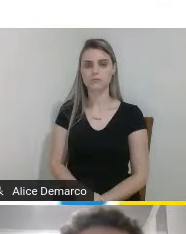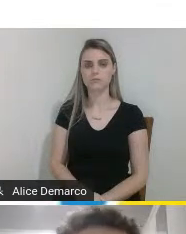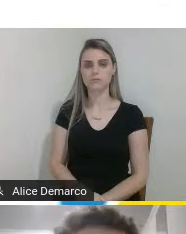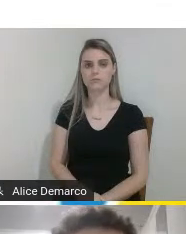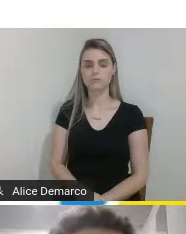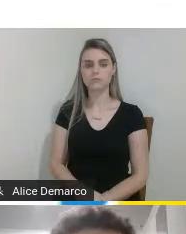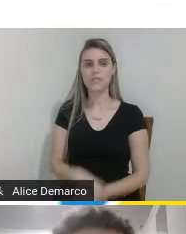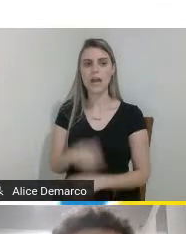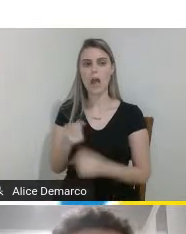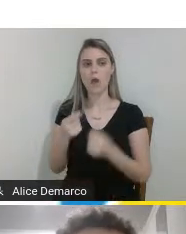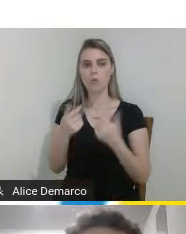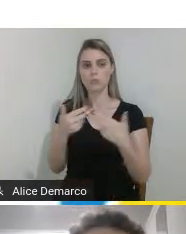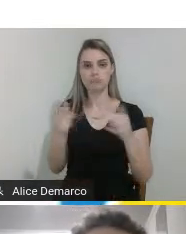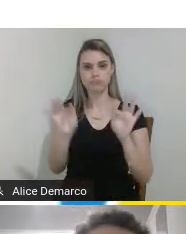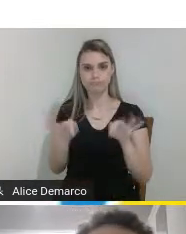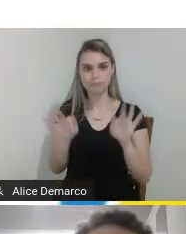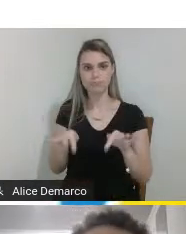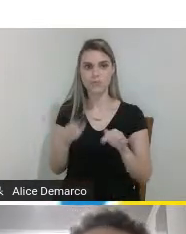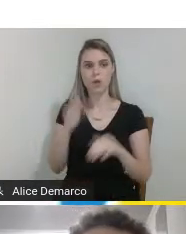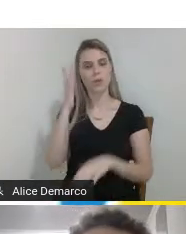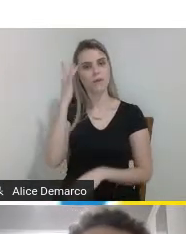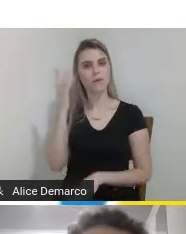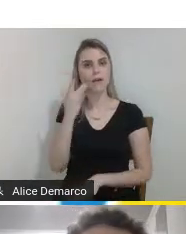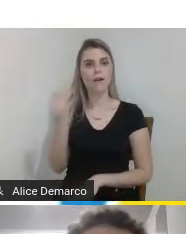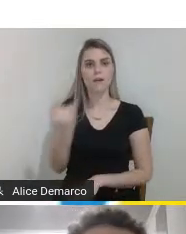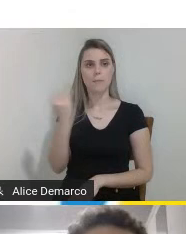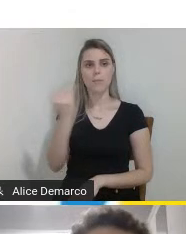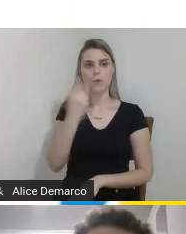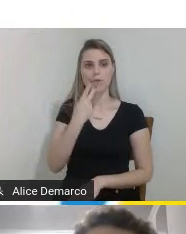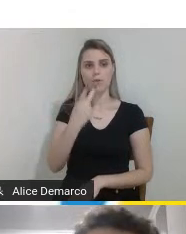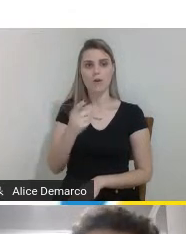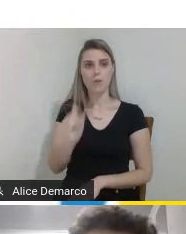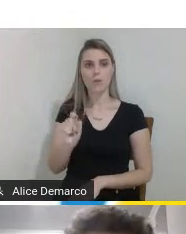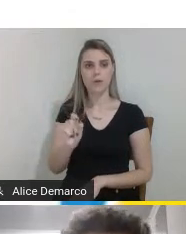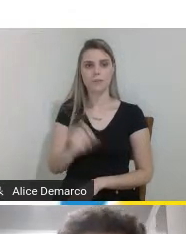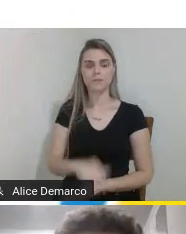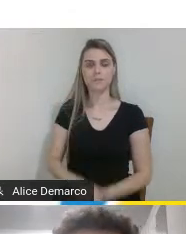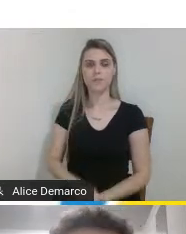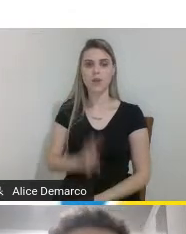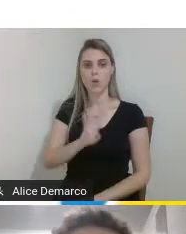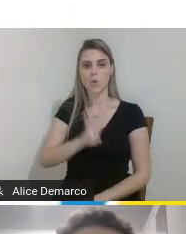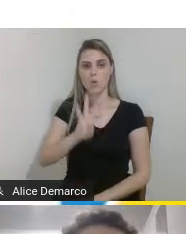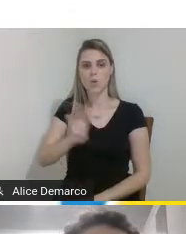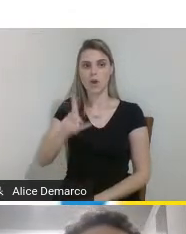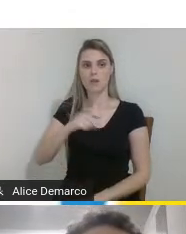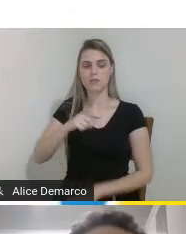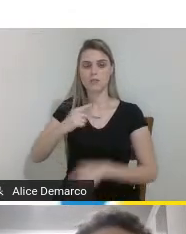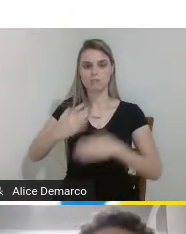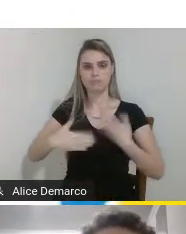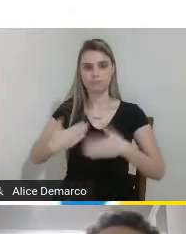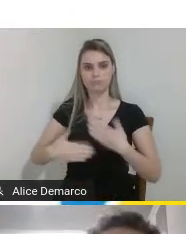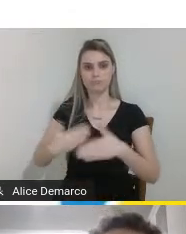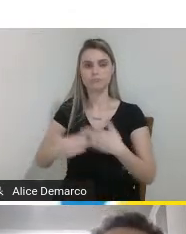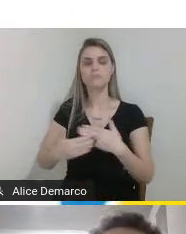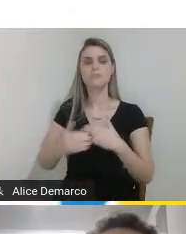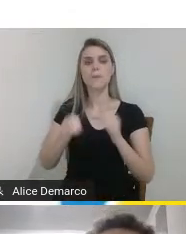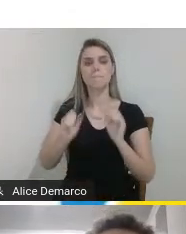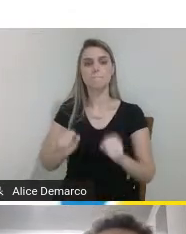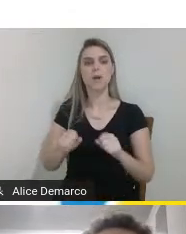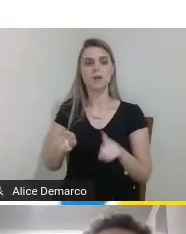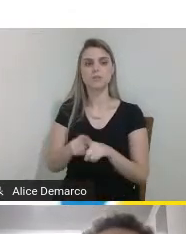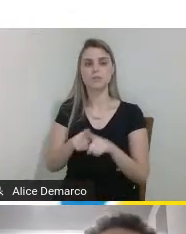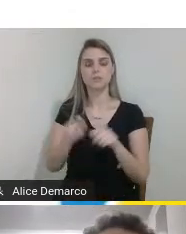algumas considerações finais que a gente acha importante ressaltar é que o nosso site ainda está em processo de desenvolvimento então ele pode sofrer algumas